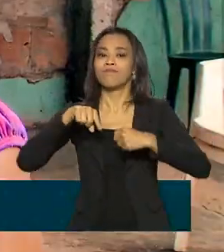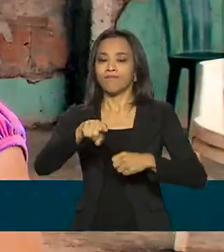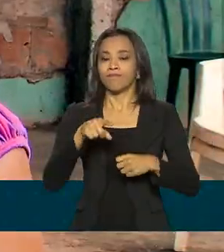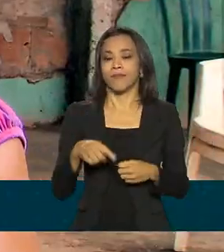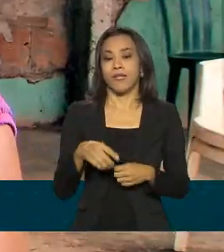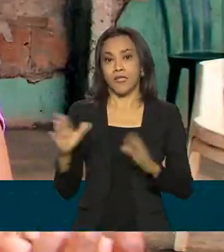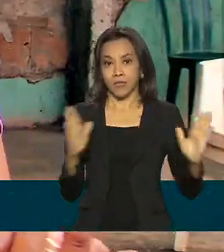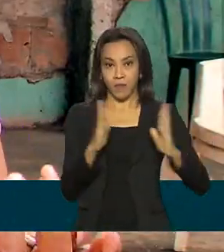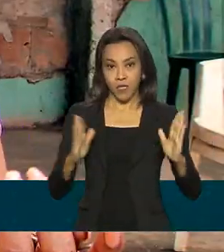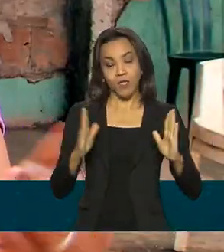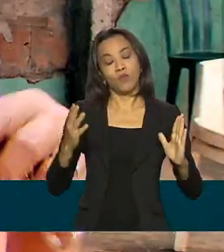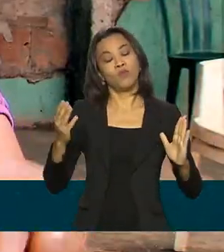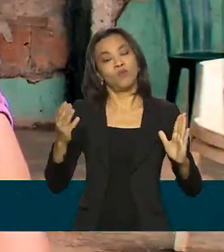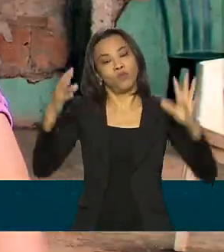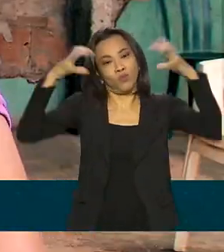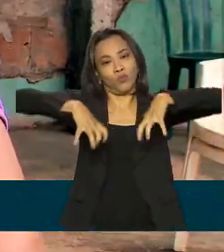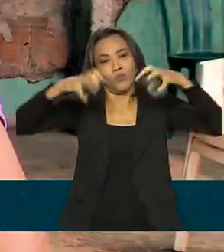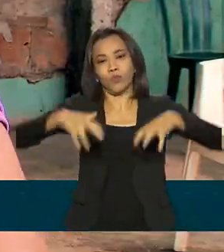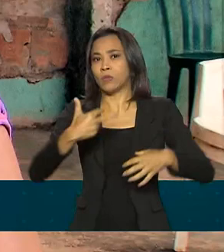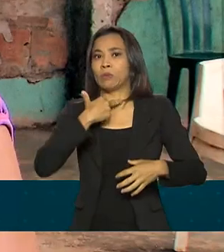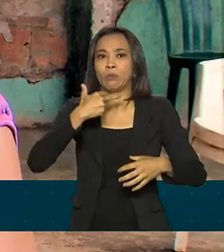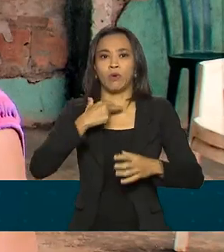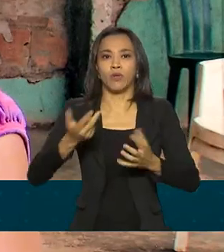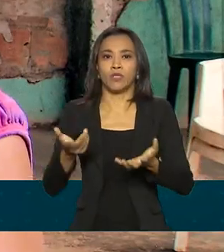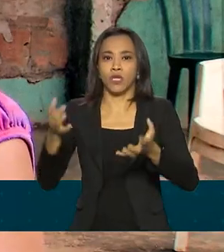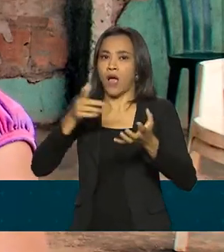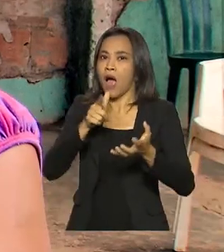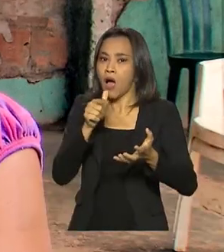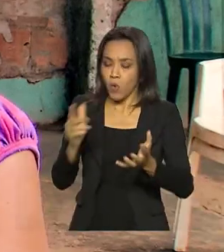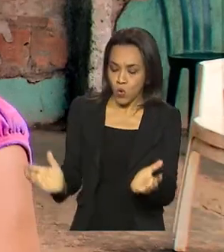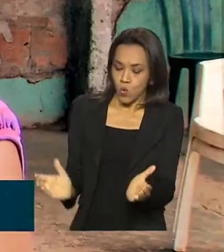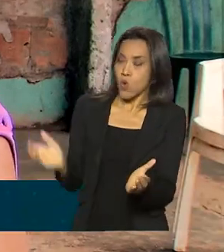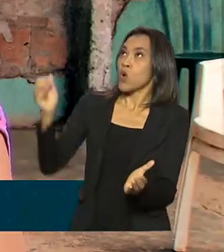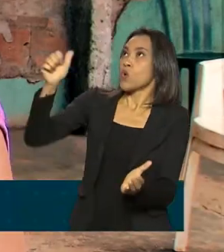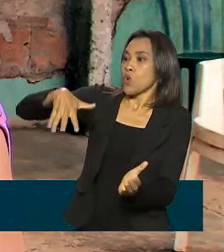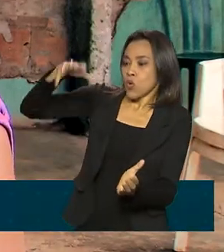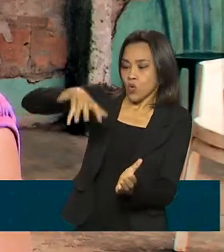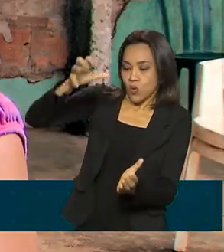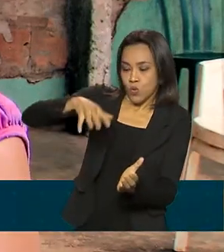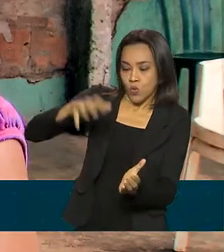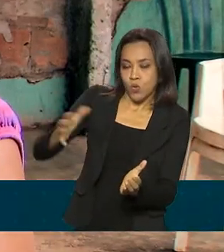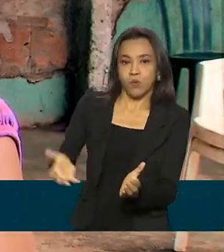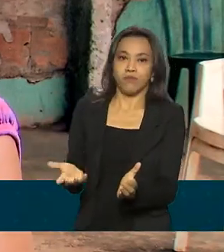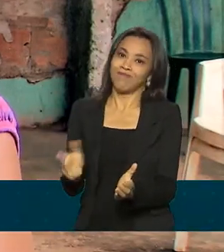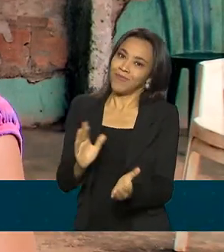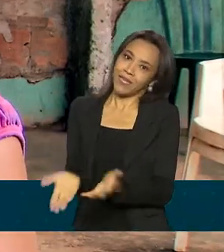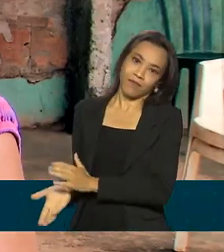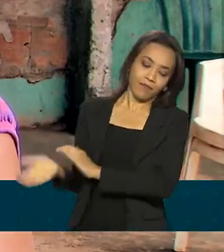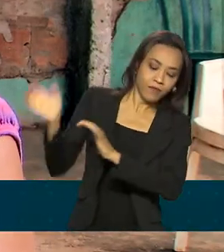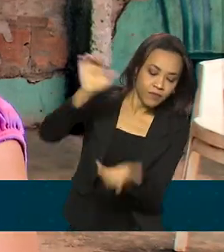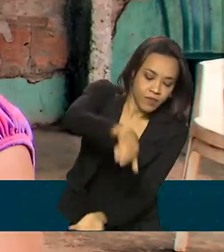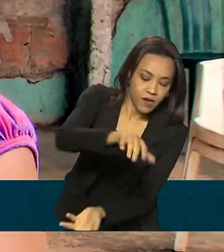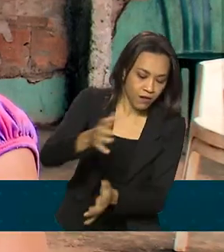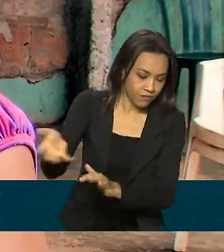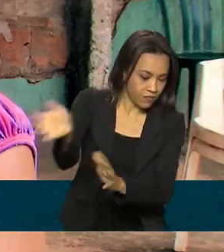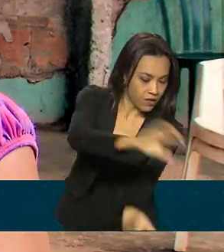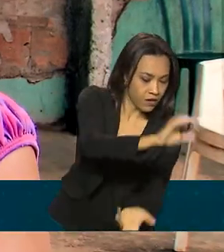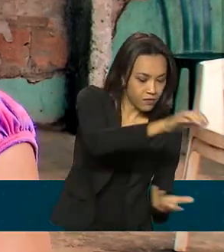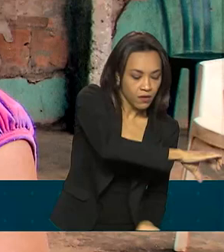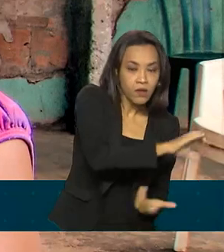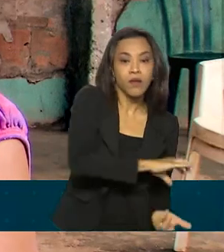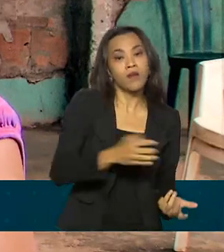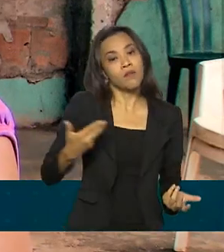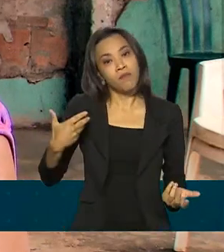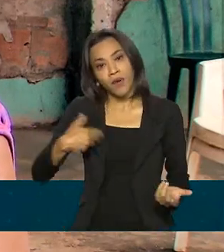pode deixar nada com a boca para cima, né? Sempre embortado. Aí, na época da chuva, não tem um balde, não tem um tambor, não tem nada disso para não